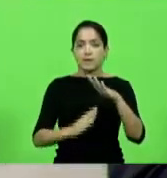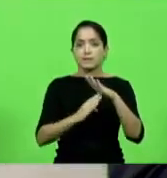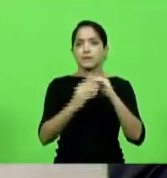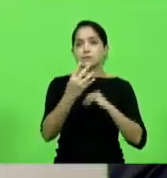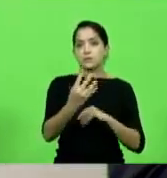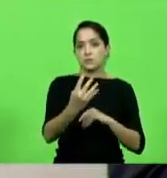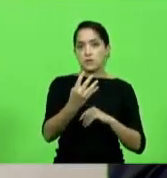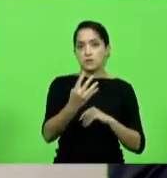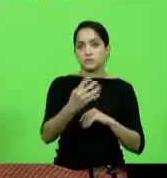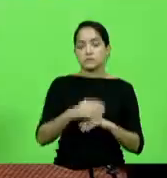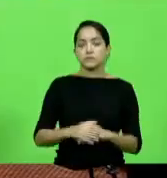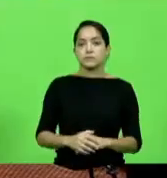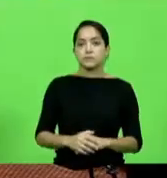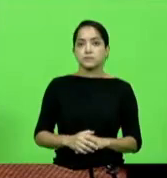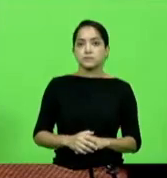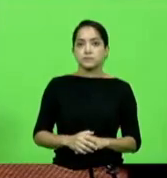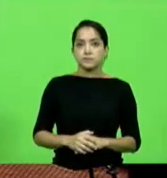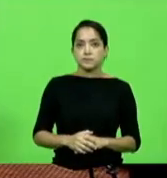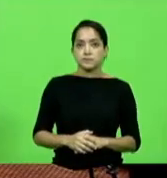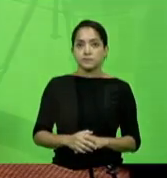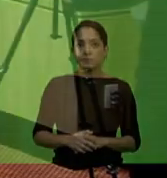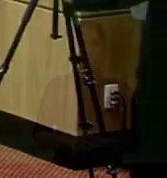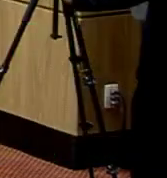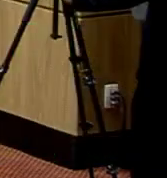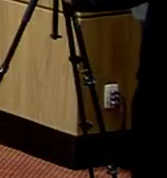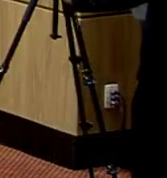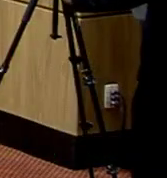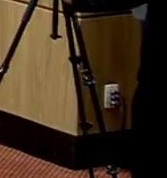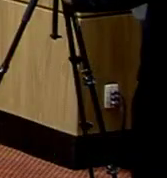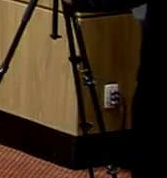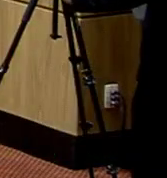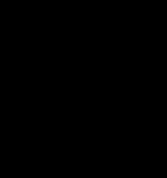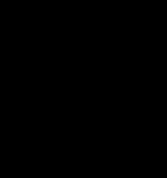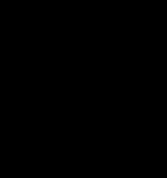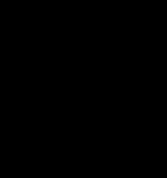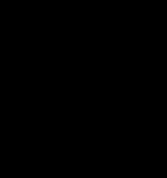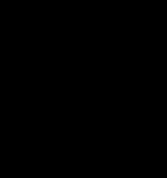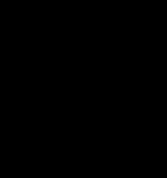horas para a ordem do dia a sessão